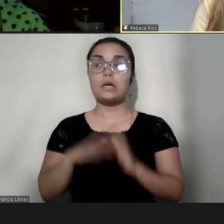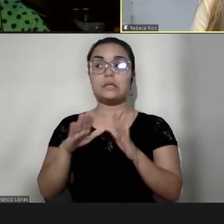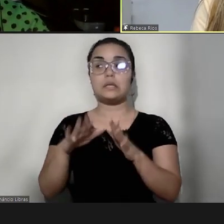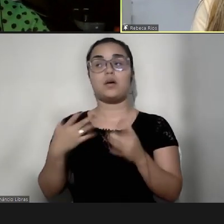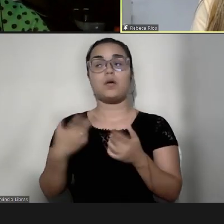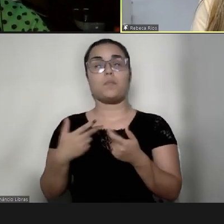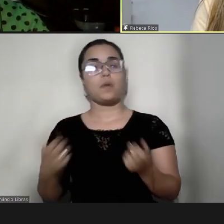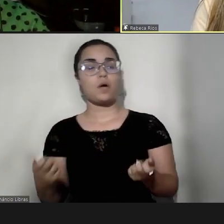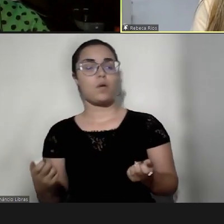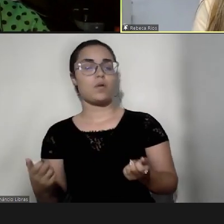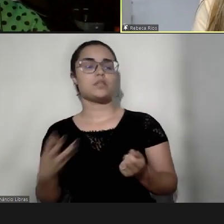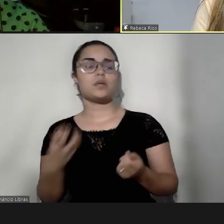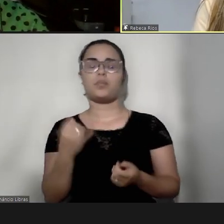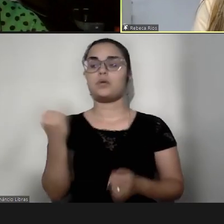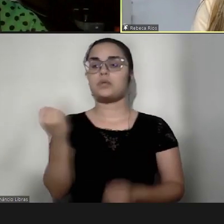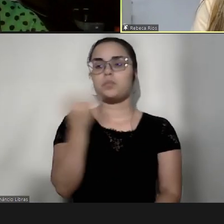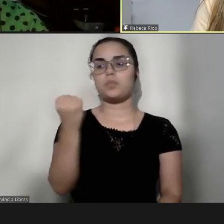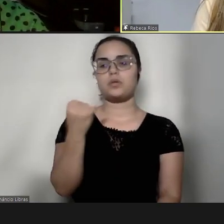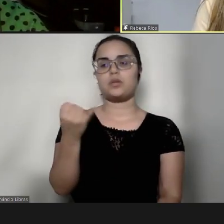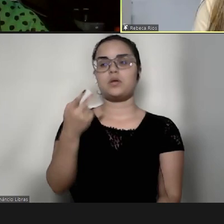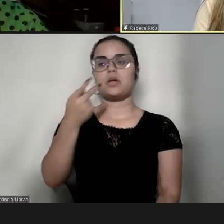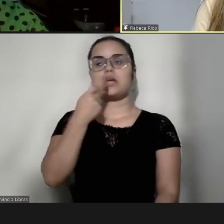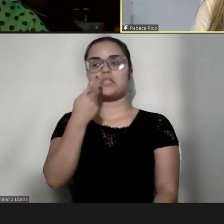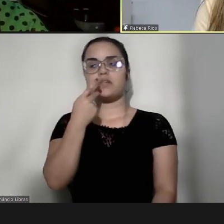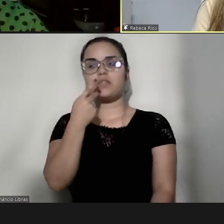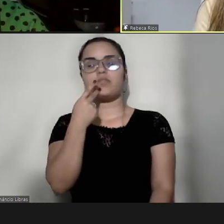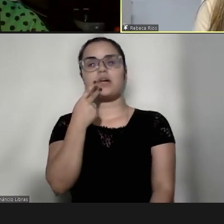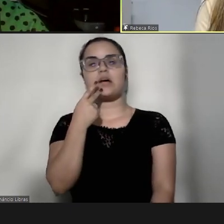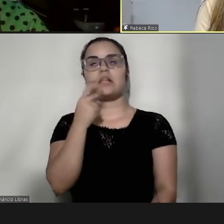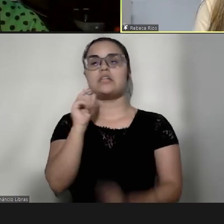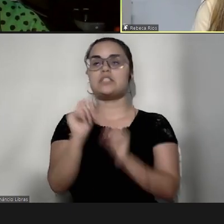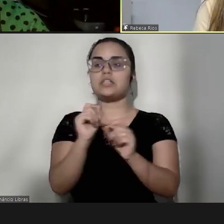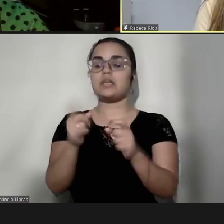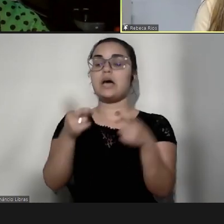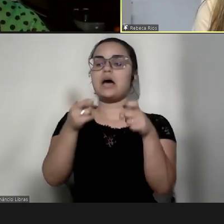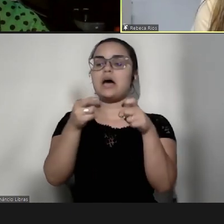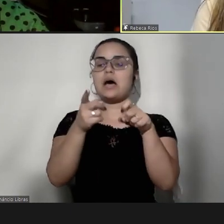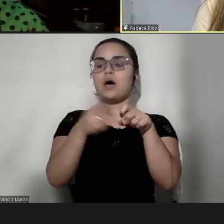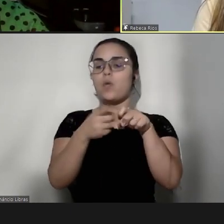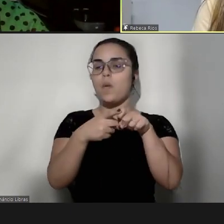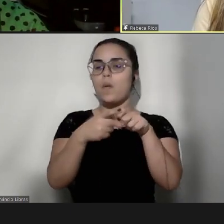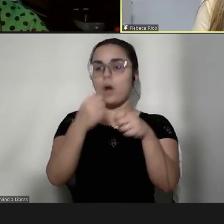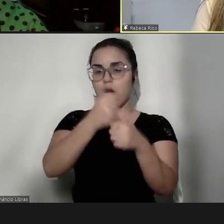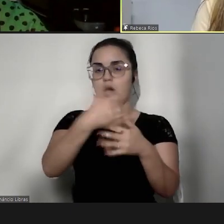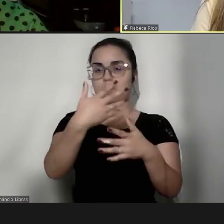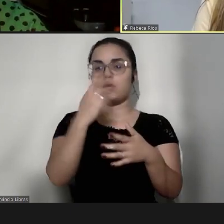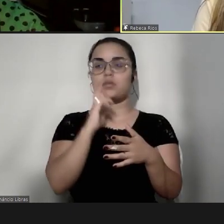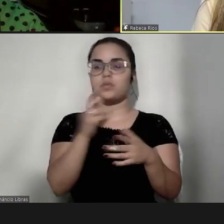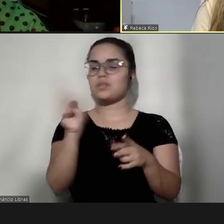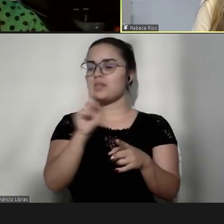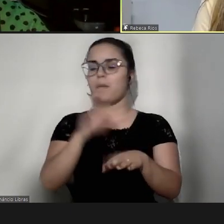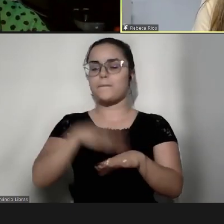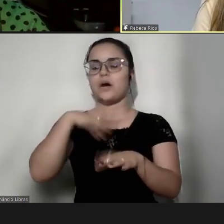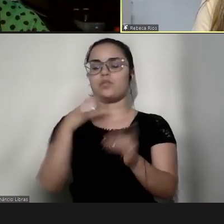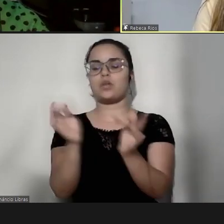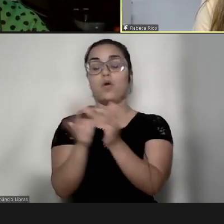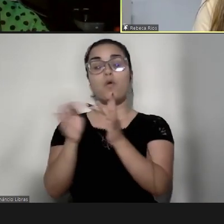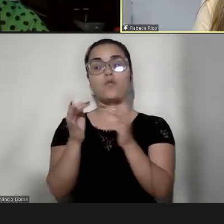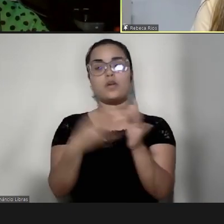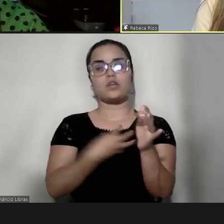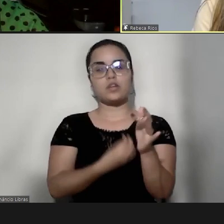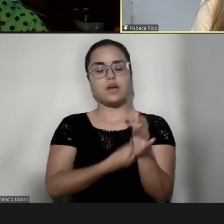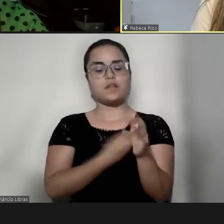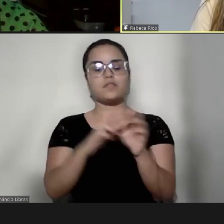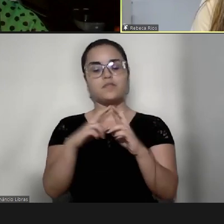é muito importante essa fala da Andresa, que o diagnóstico não pode ser maior do que o vínculo e a relação com o seu filho, né,